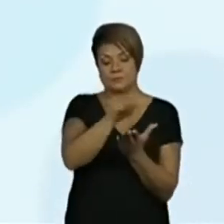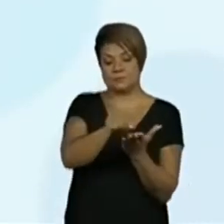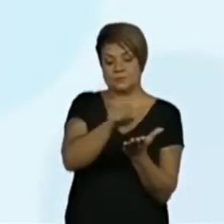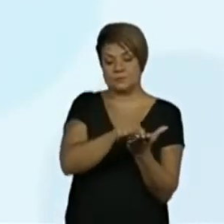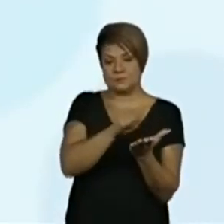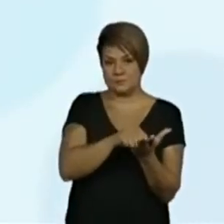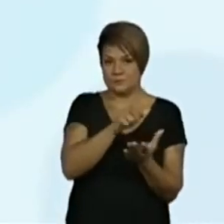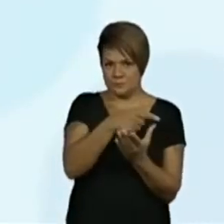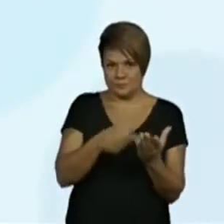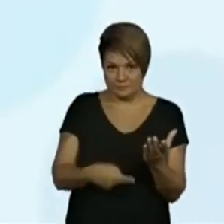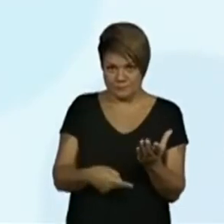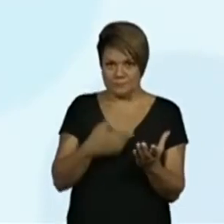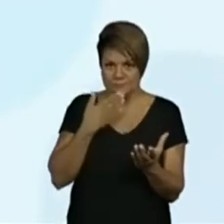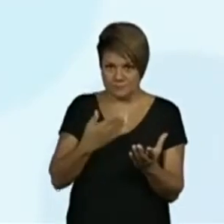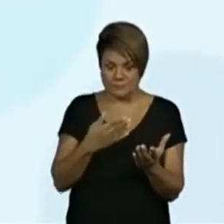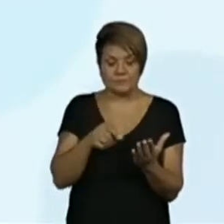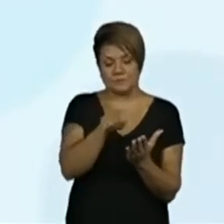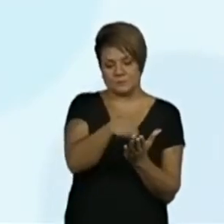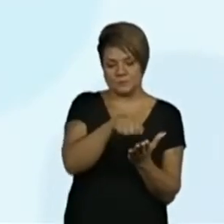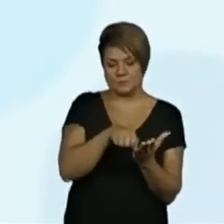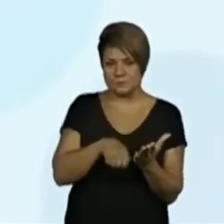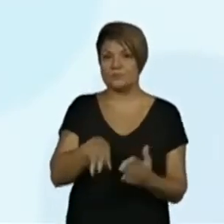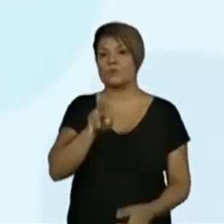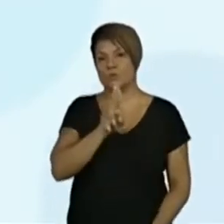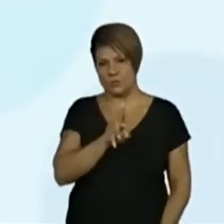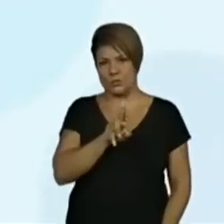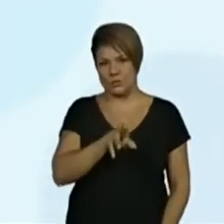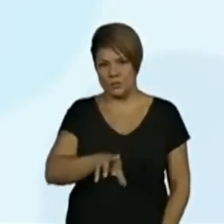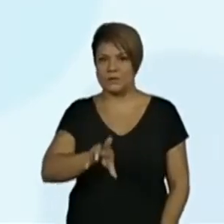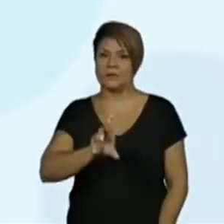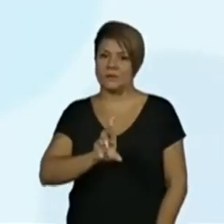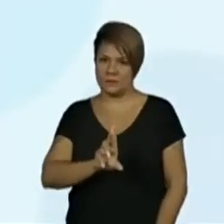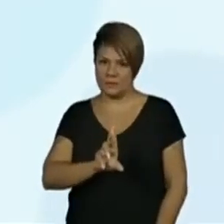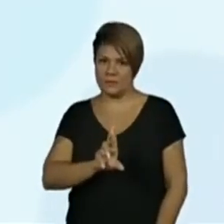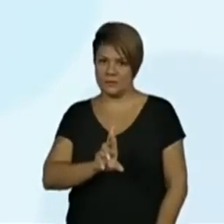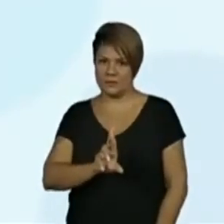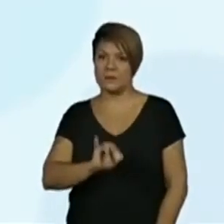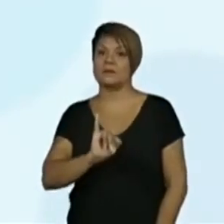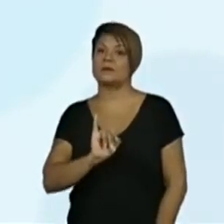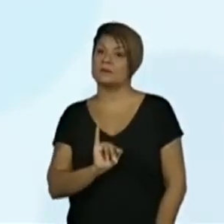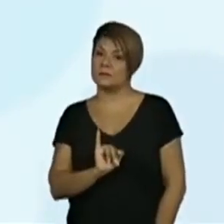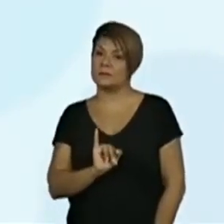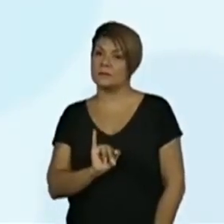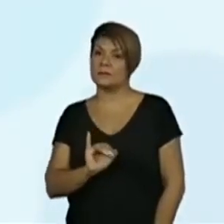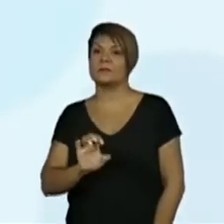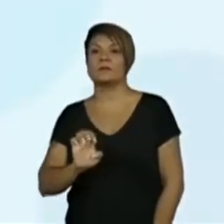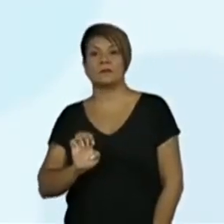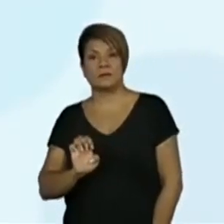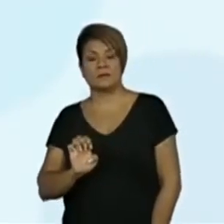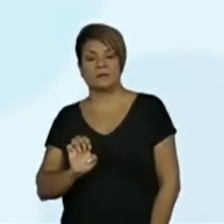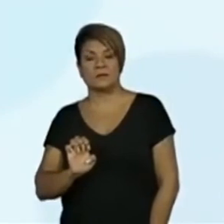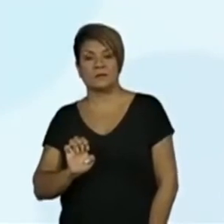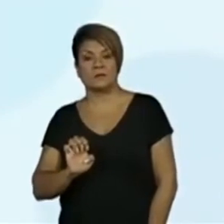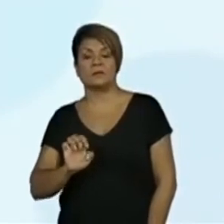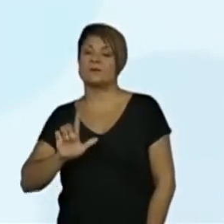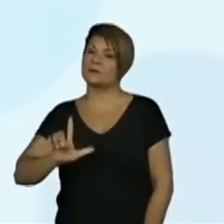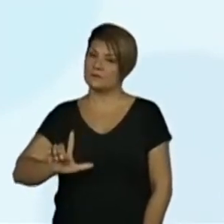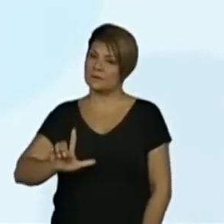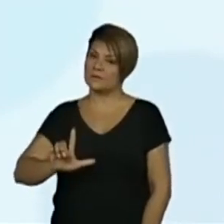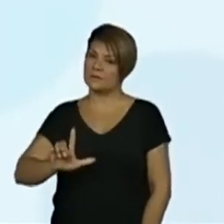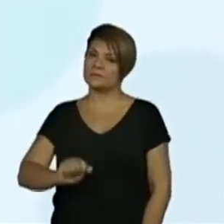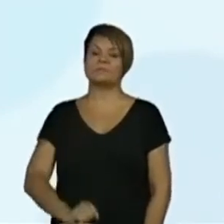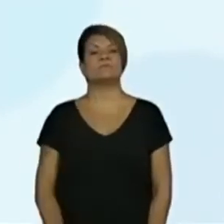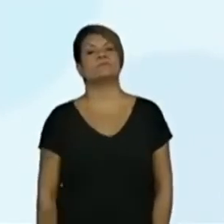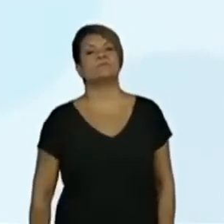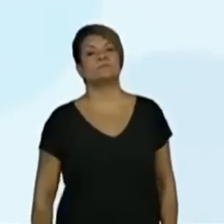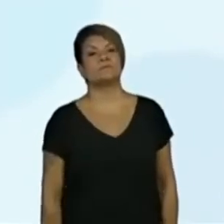Está aí. A primeira letra é o U. Depois eu coloquei o R. A letra I. O E. E o L.